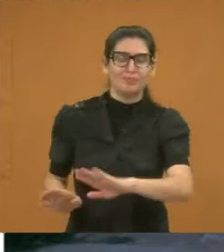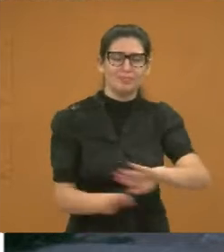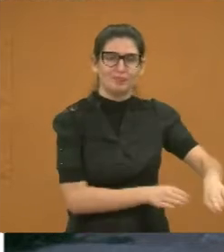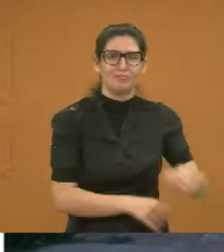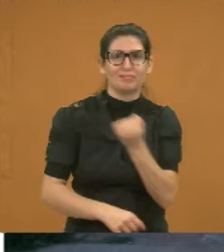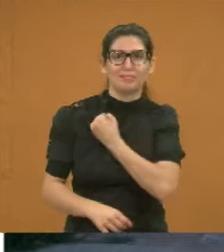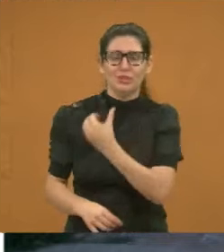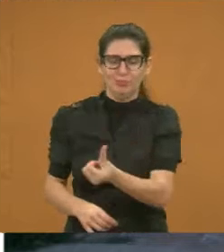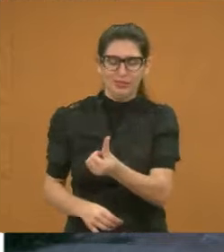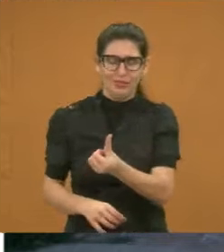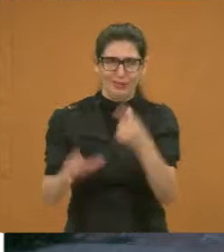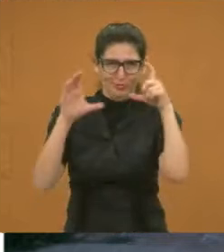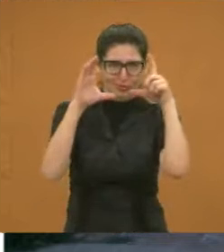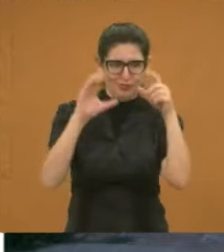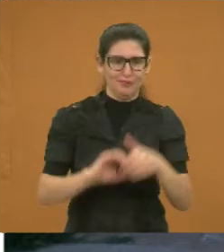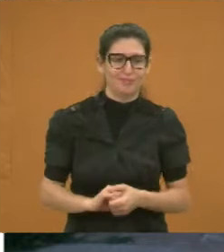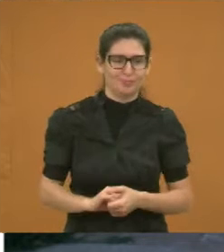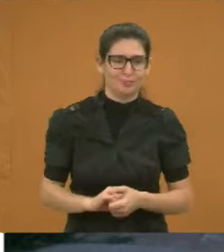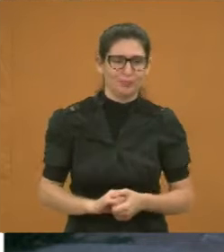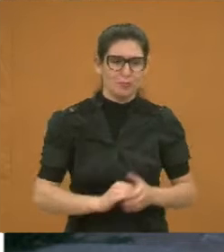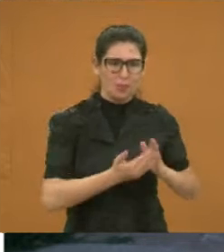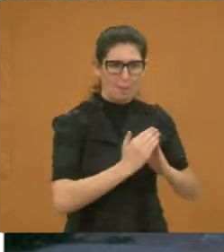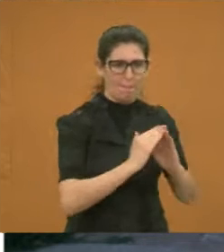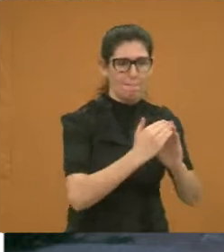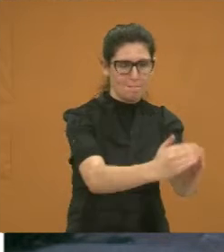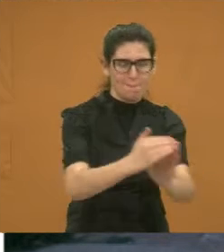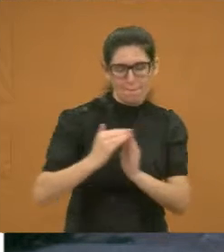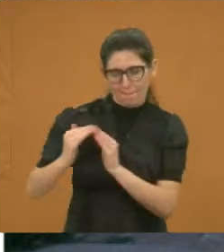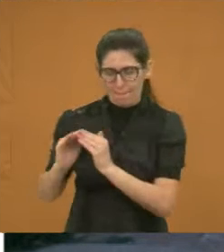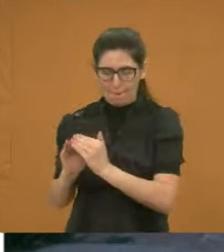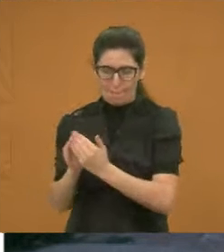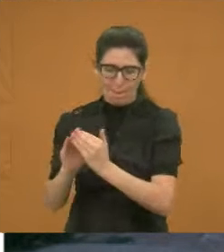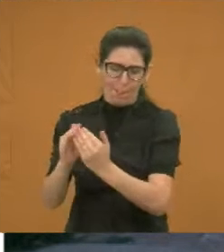Viela na rua Fagundes,